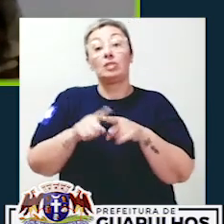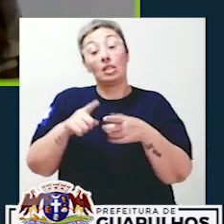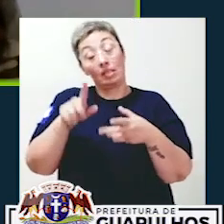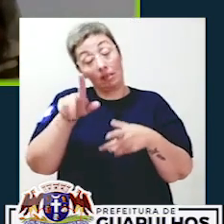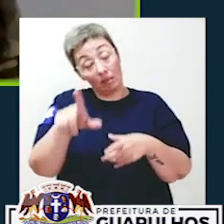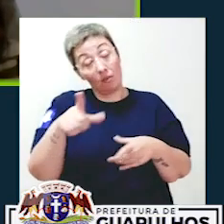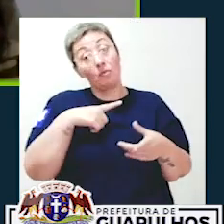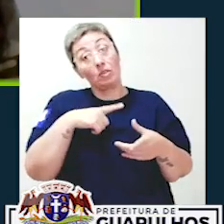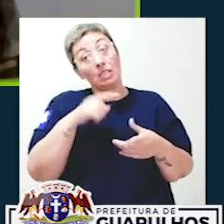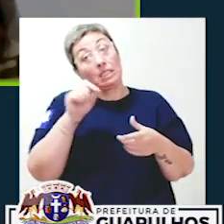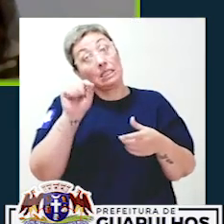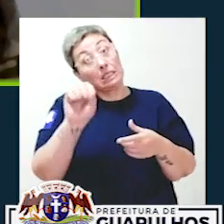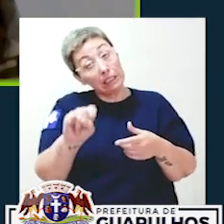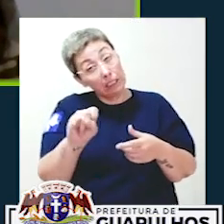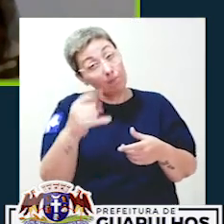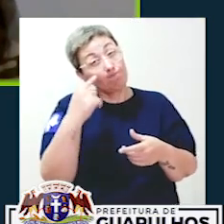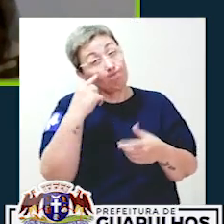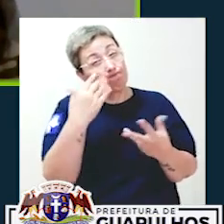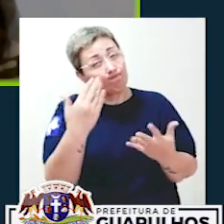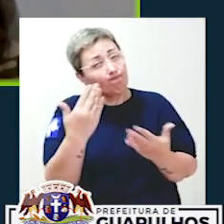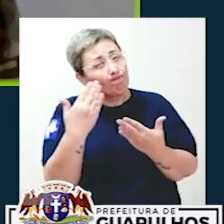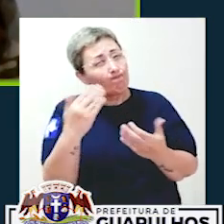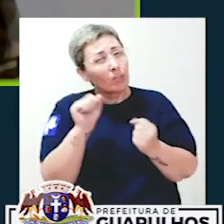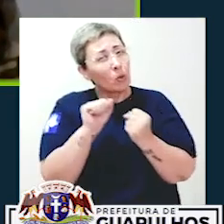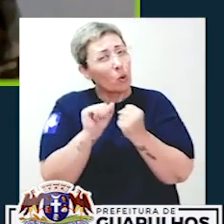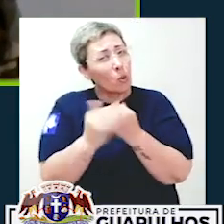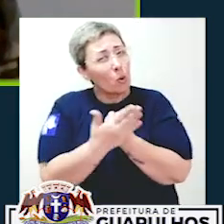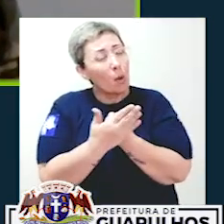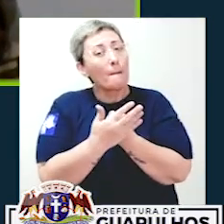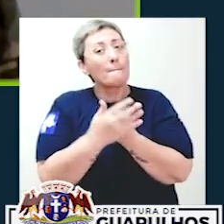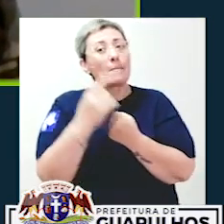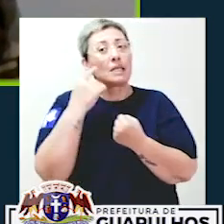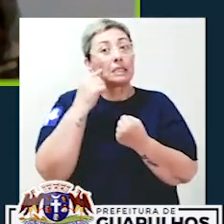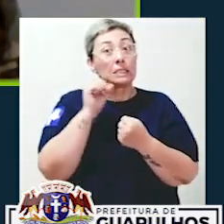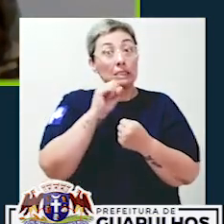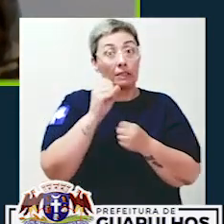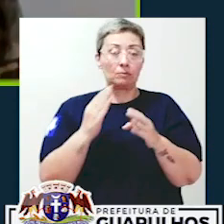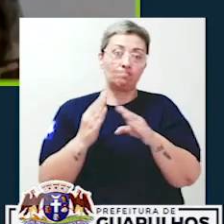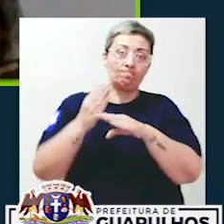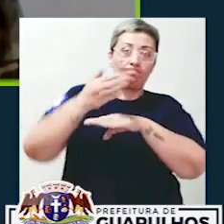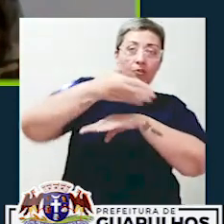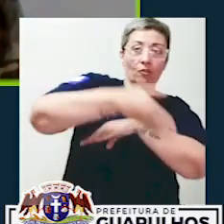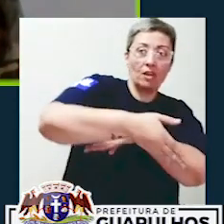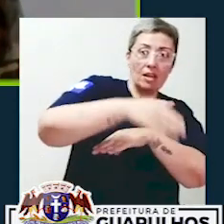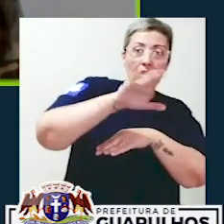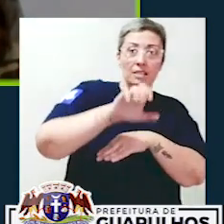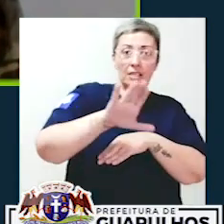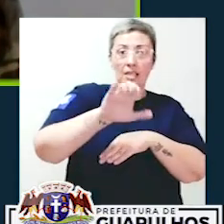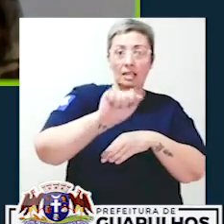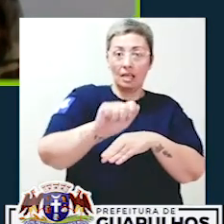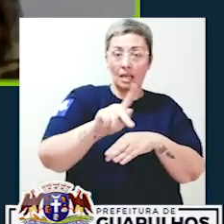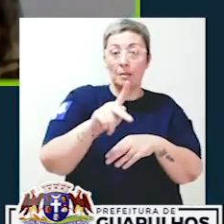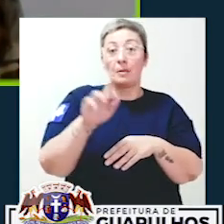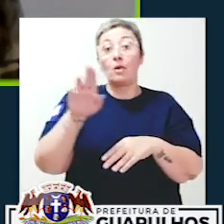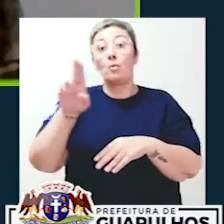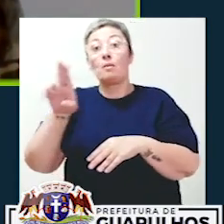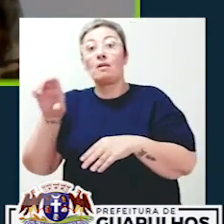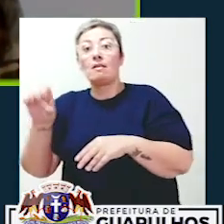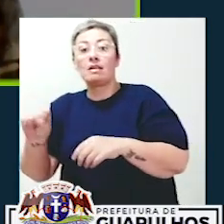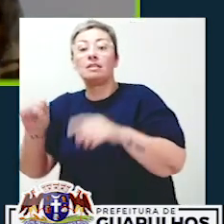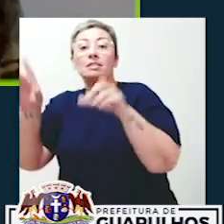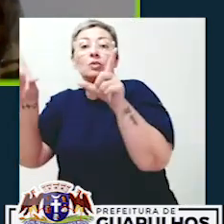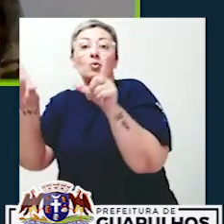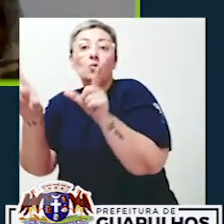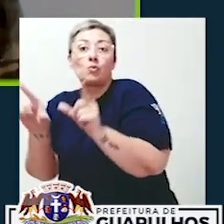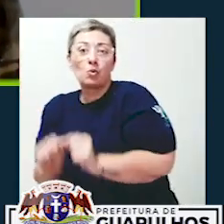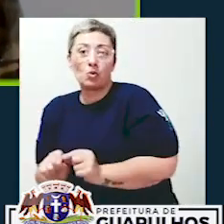Exato. E você que está com suspeita de coronavírus, indo a essa unidade nos ajuda a desafogar os